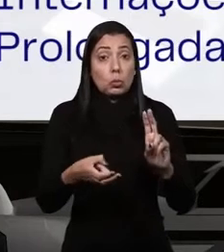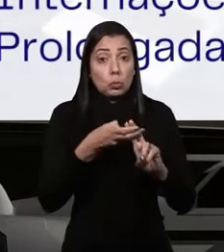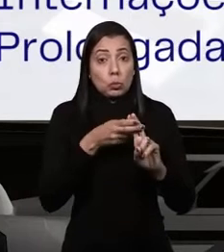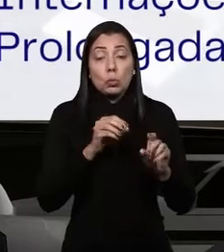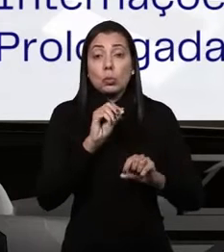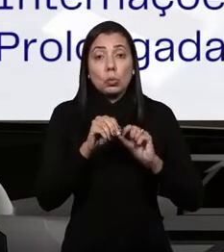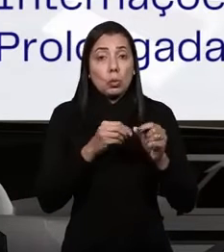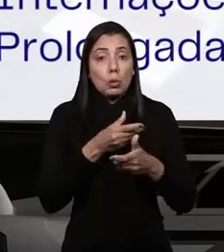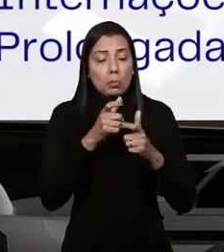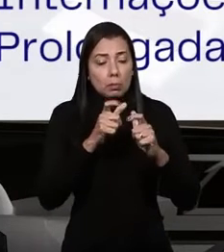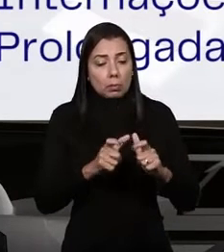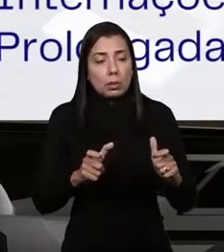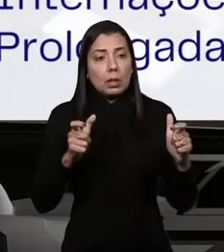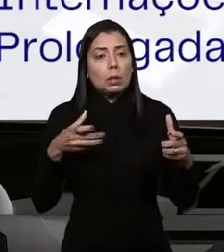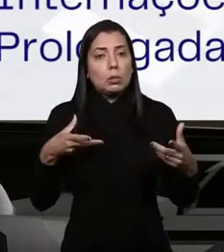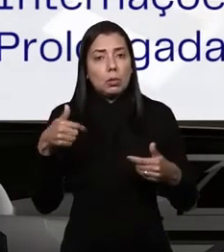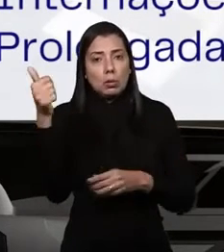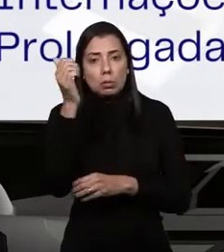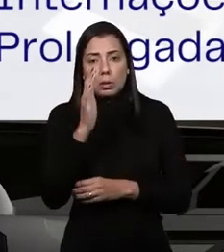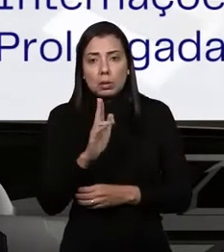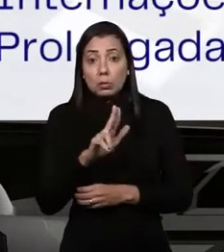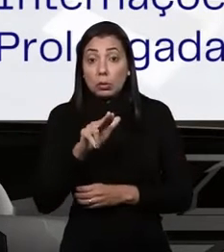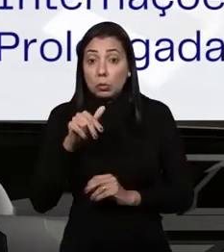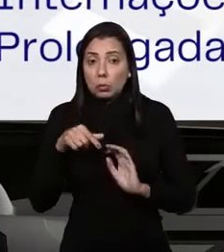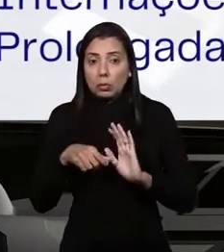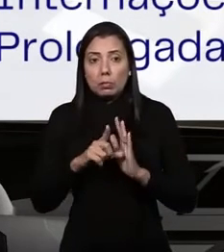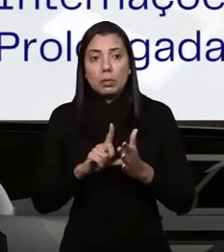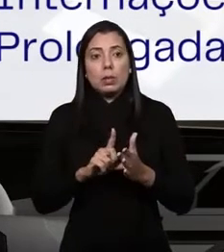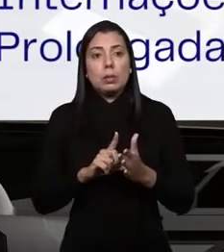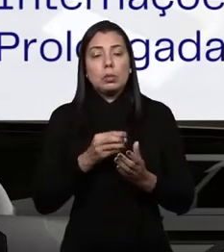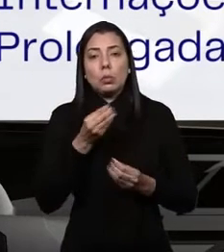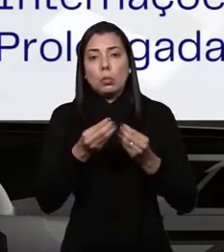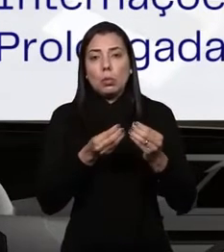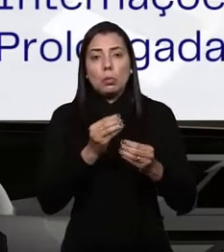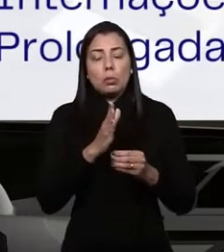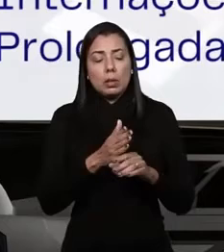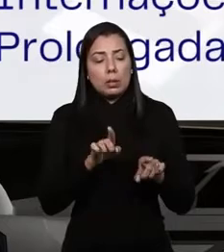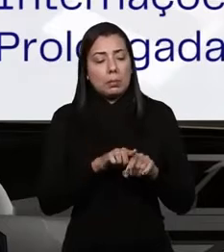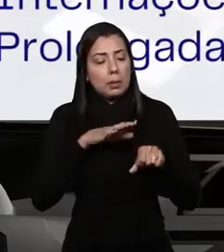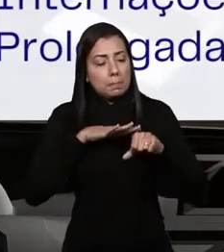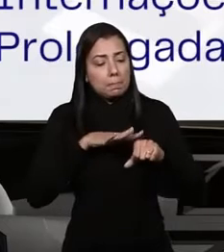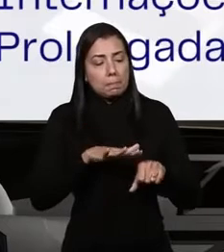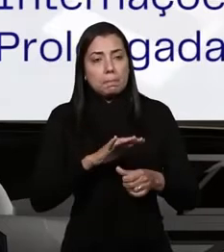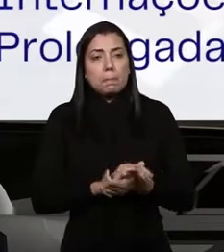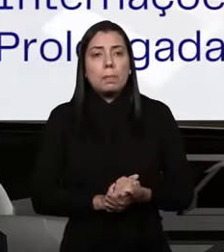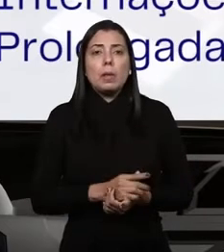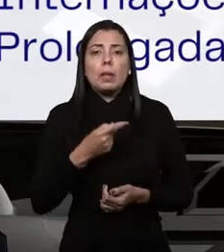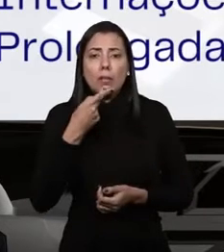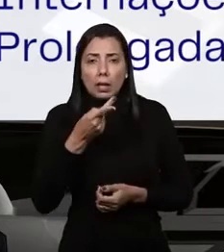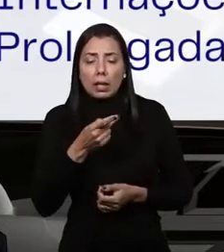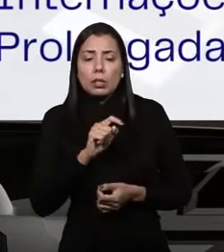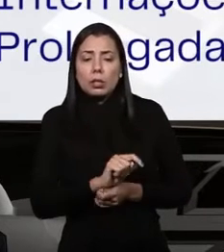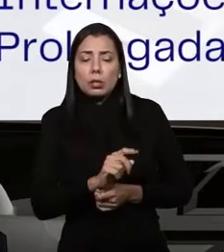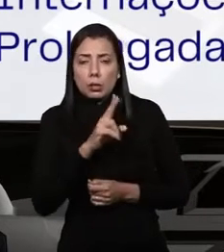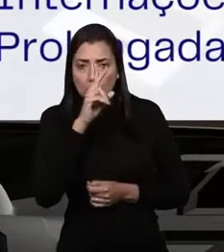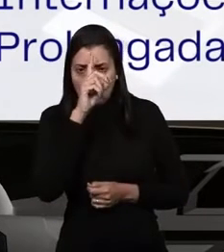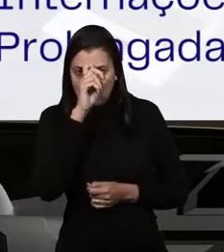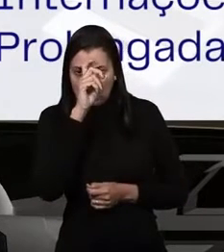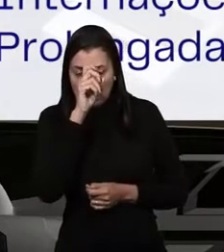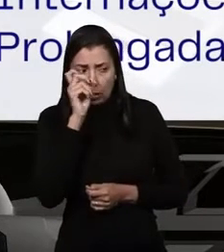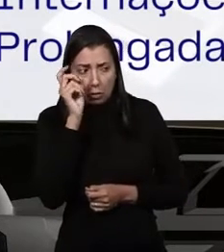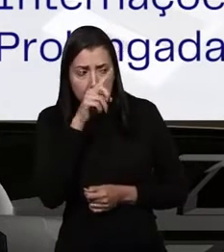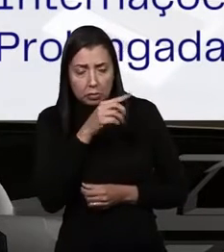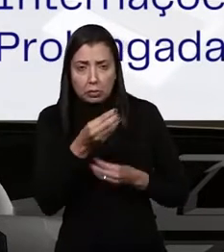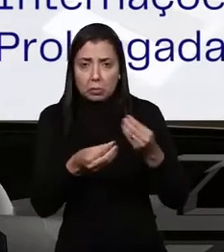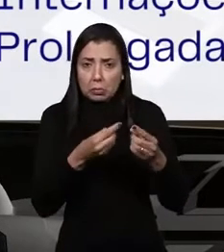ampliada em todo o Brasil e nunca antes, como no advento dessa pandemia, falar de leito foi uma coisa tão dramática,